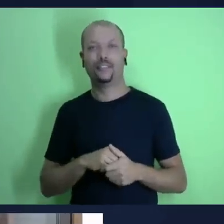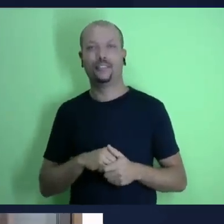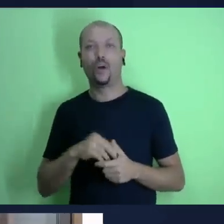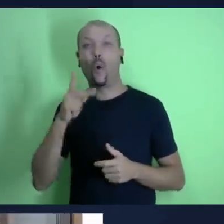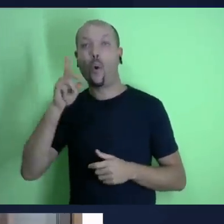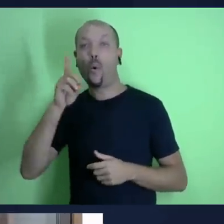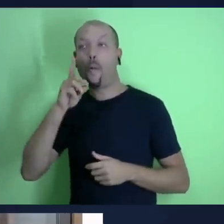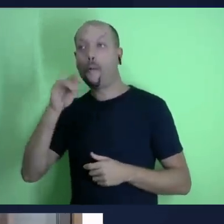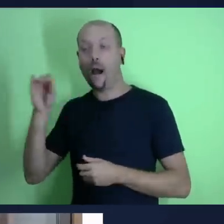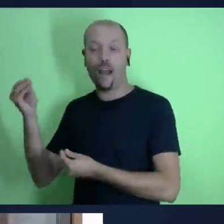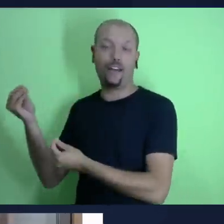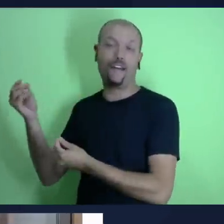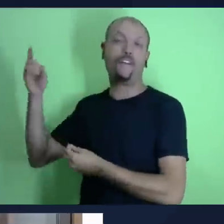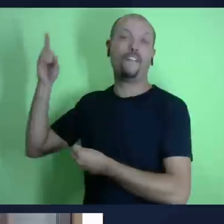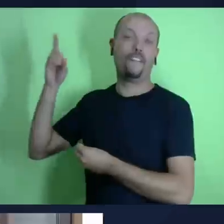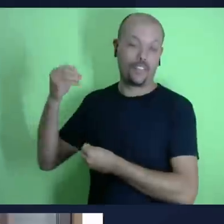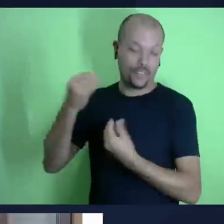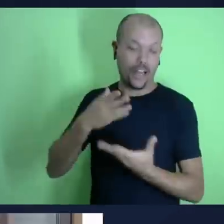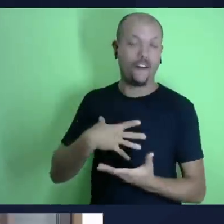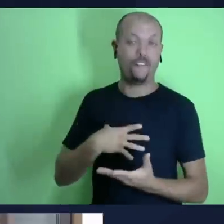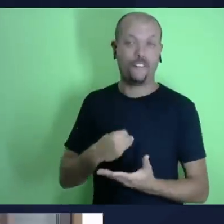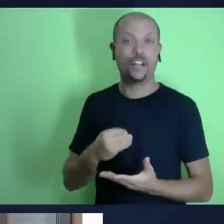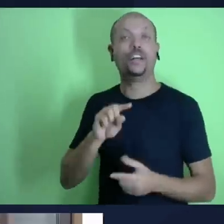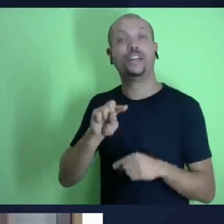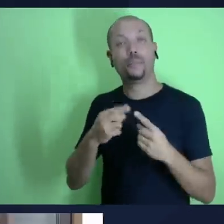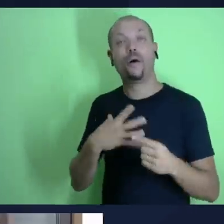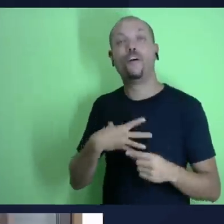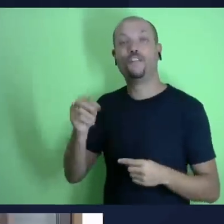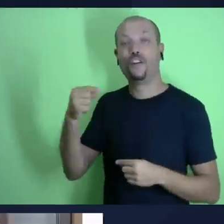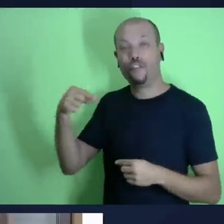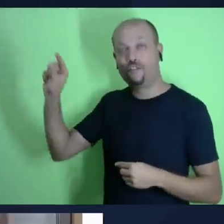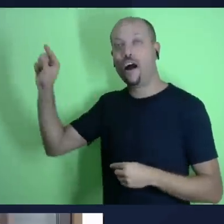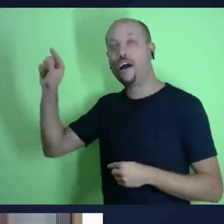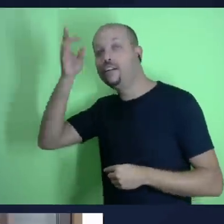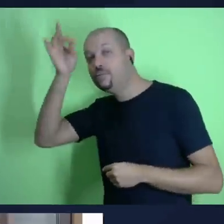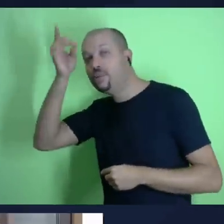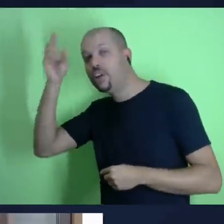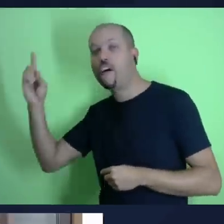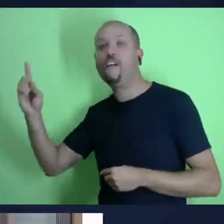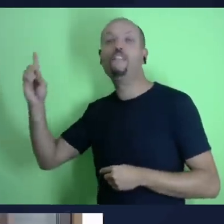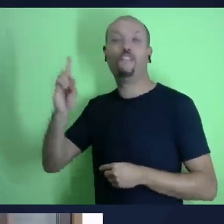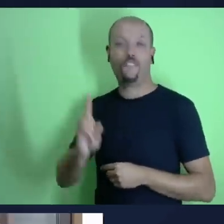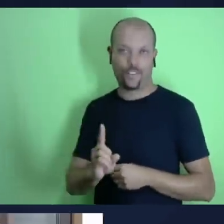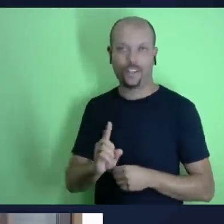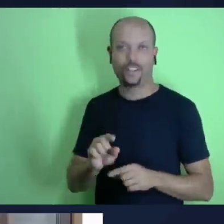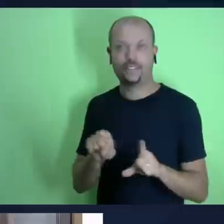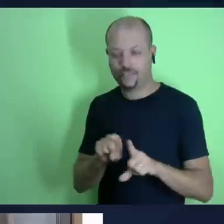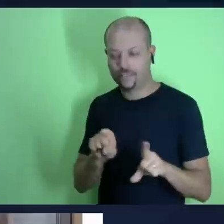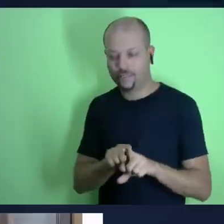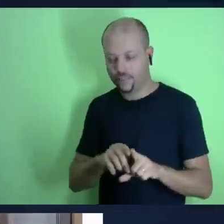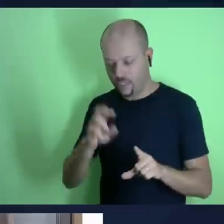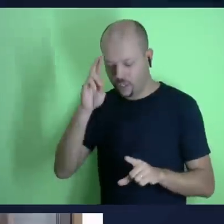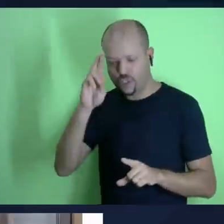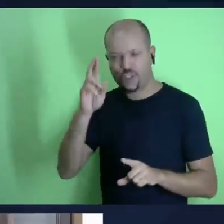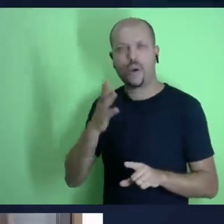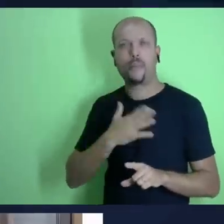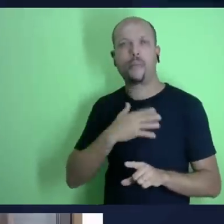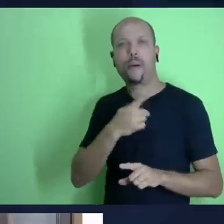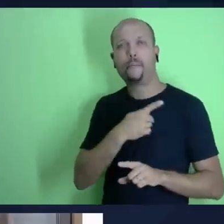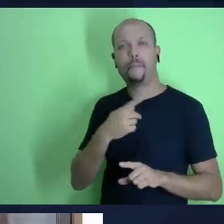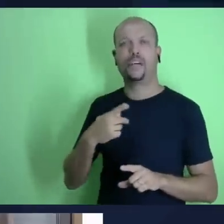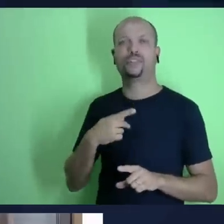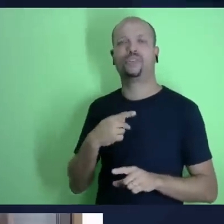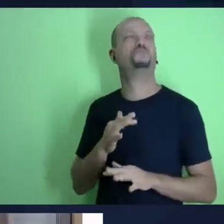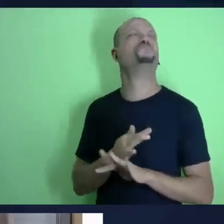ou também filipenses quatro dezenove o que essas esses versos trazem pra nós de ideia de ideia em relação